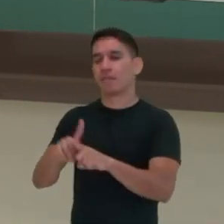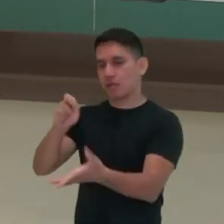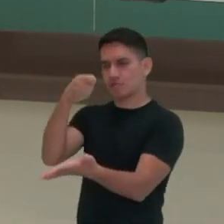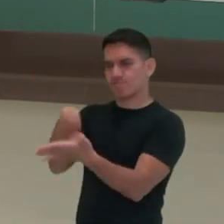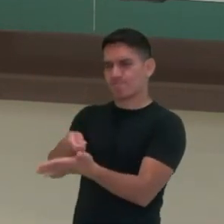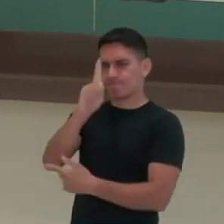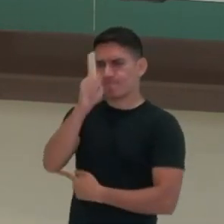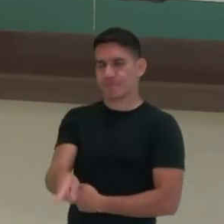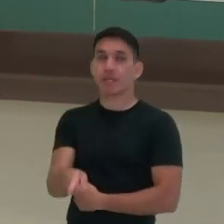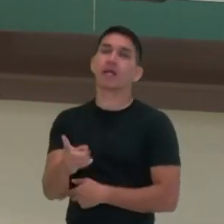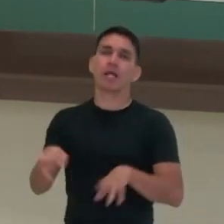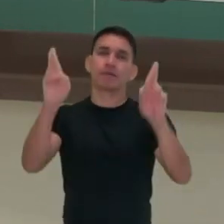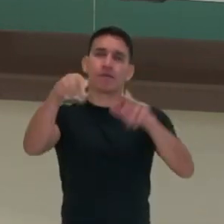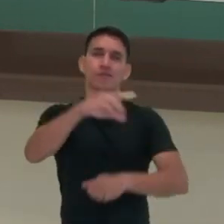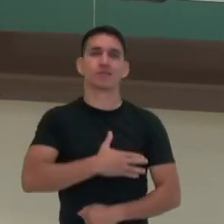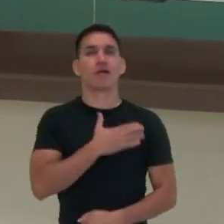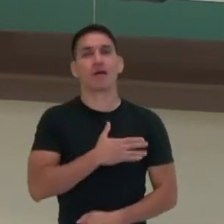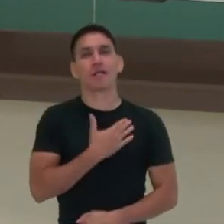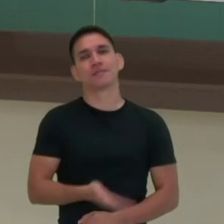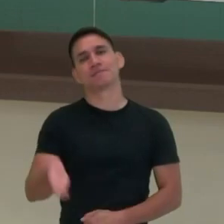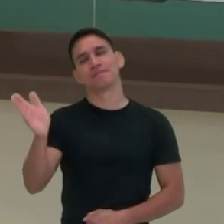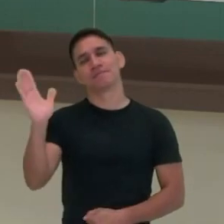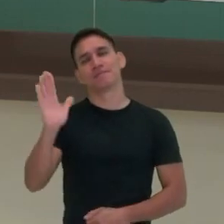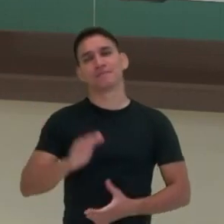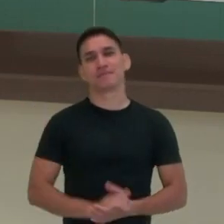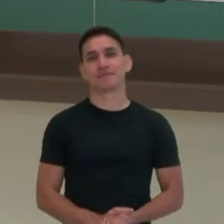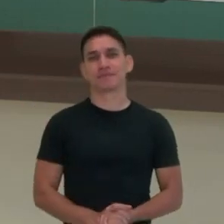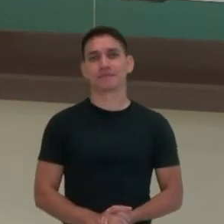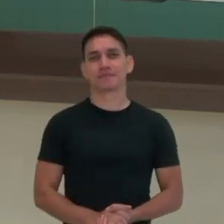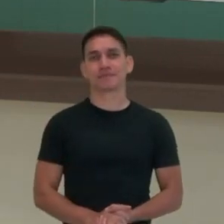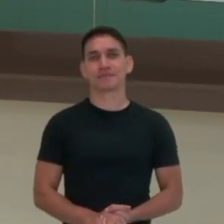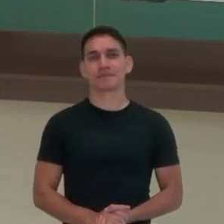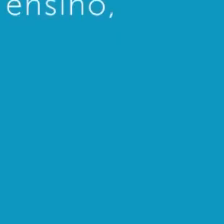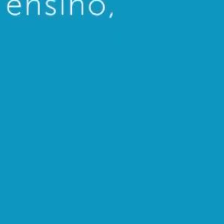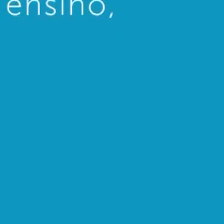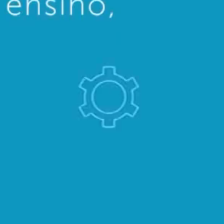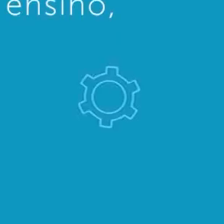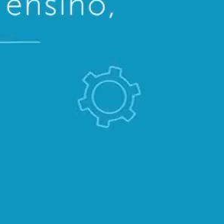totalitarismo. Espero que vocês tenham gostado e até breve!